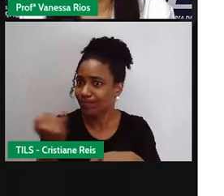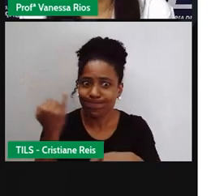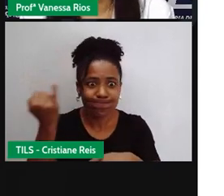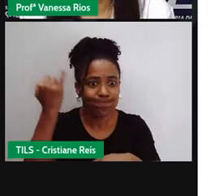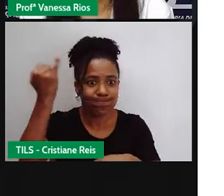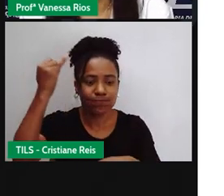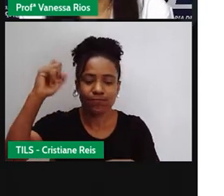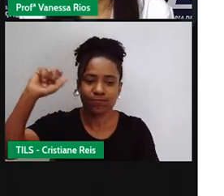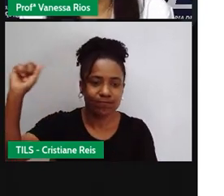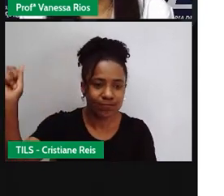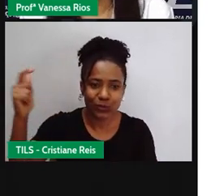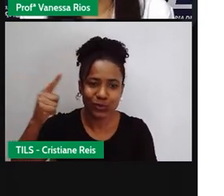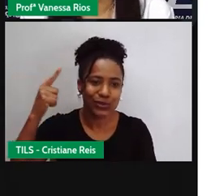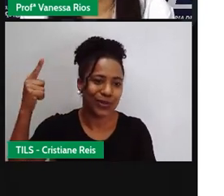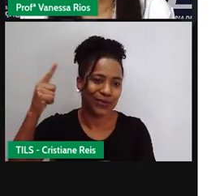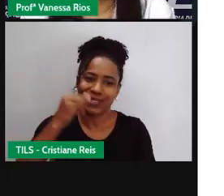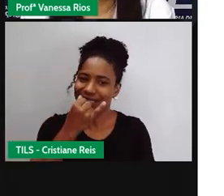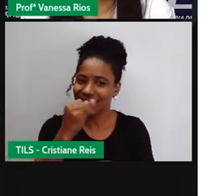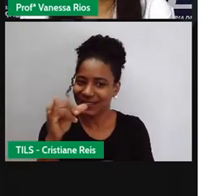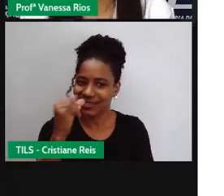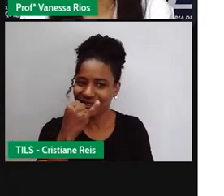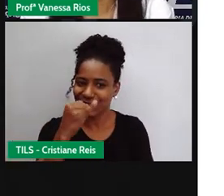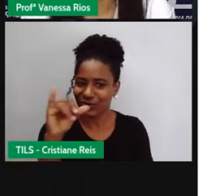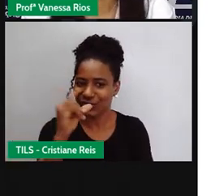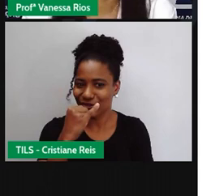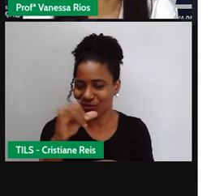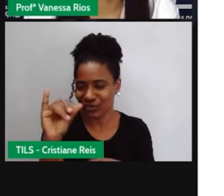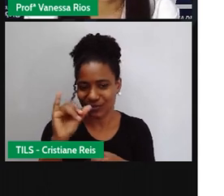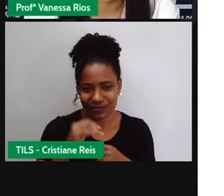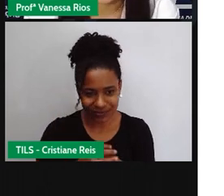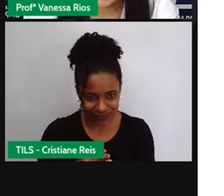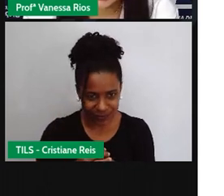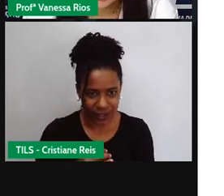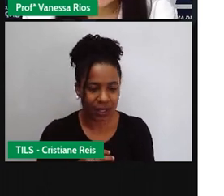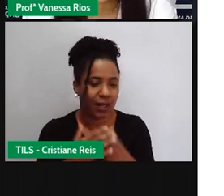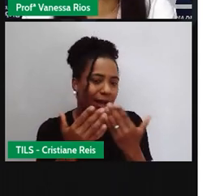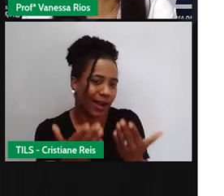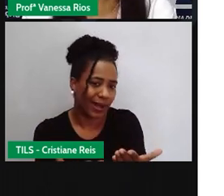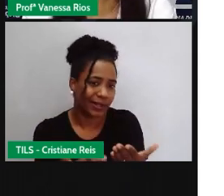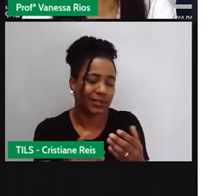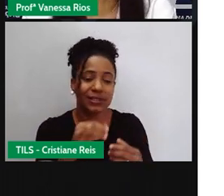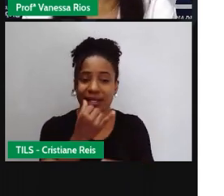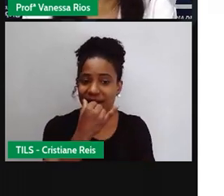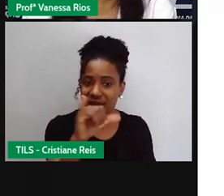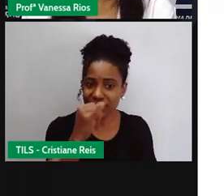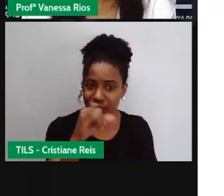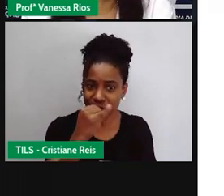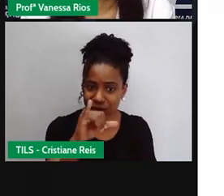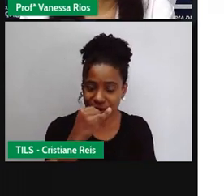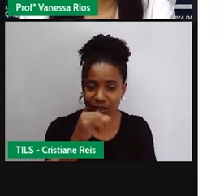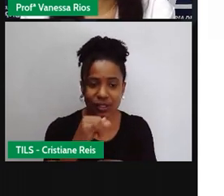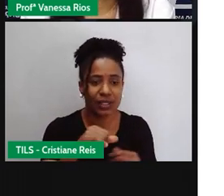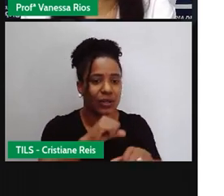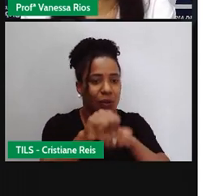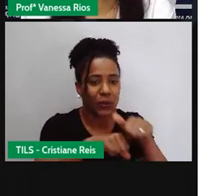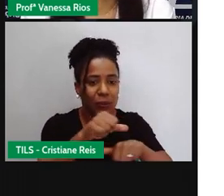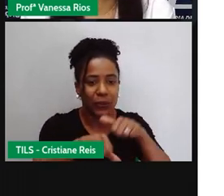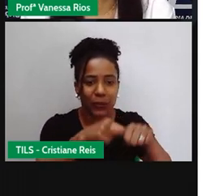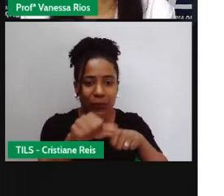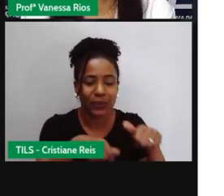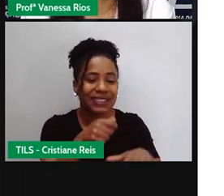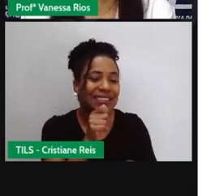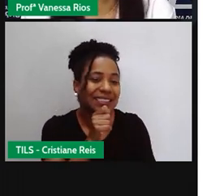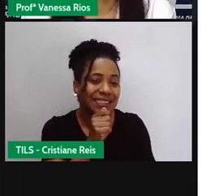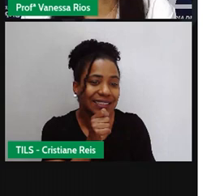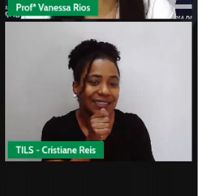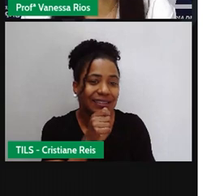de fontes não renováveis, elas também são necessárias, né, e são muito utilizadas. Mas quando a gente tem